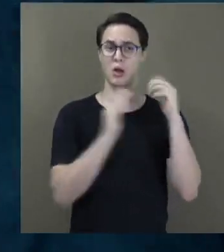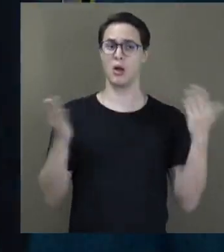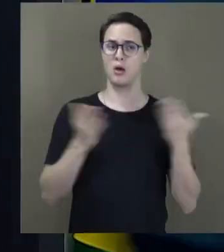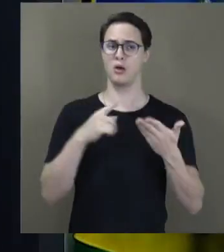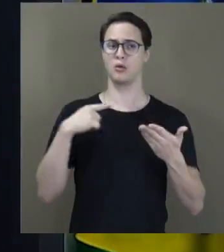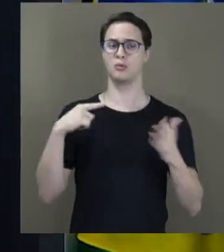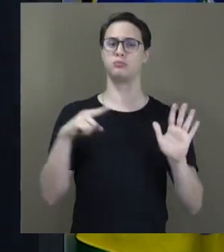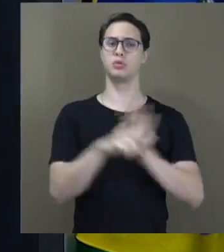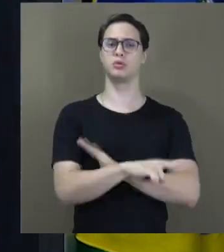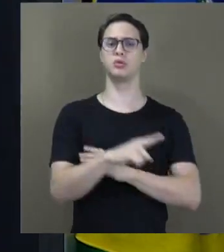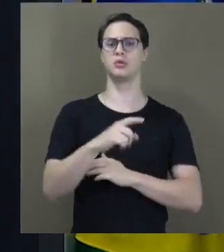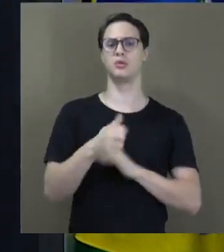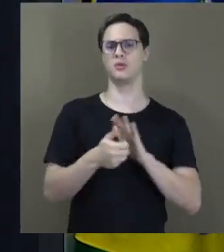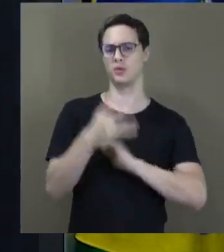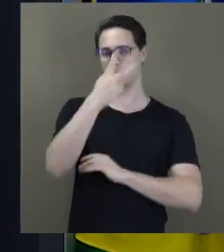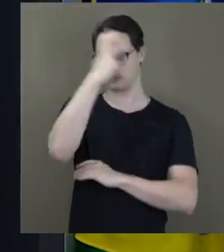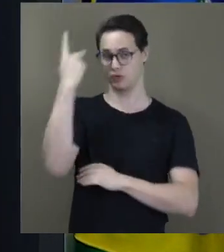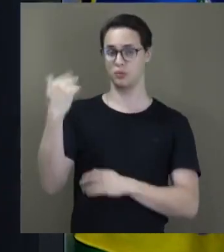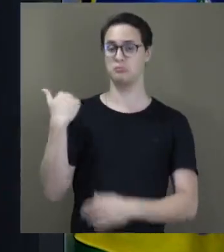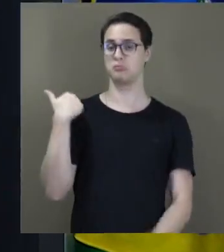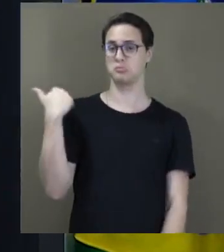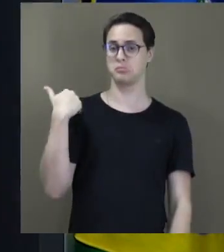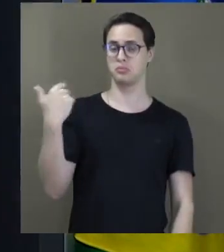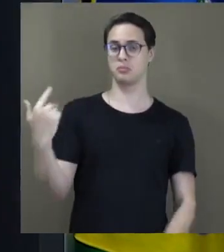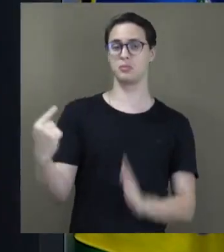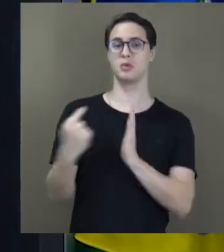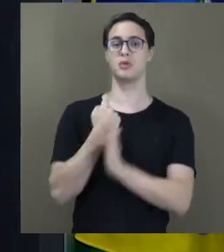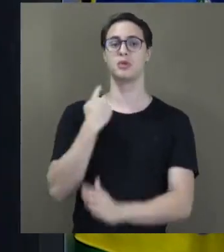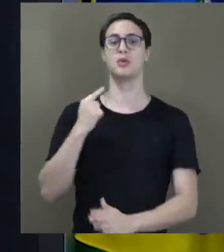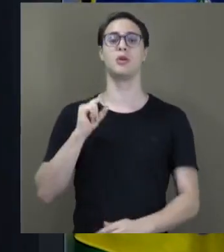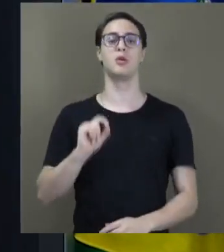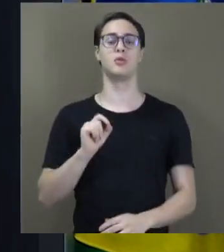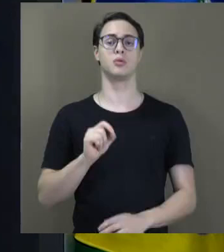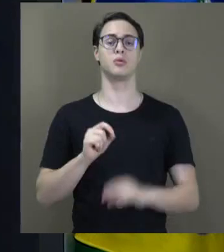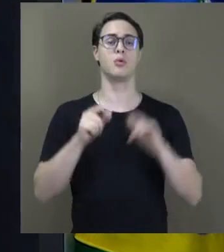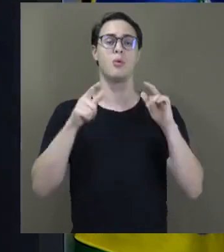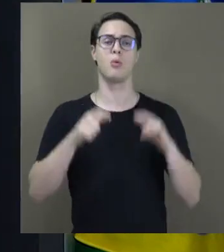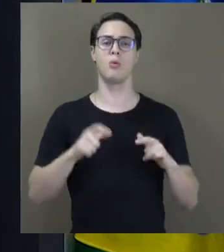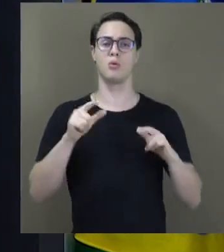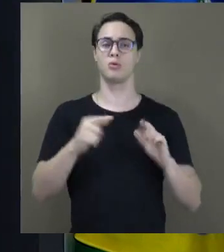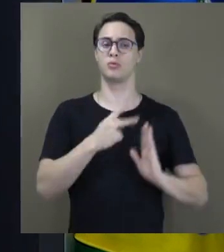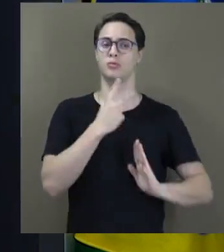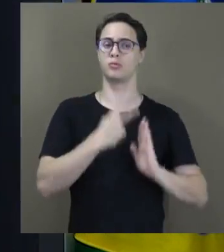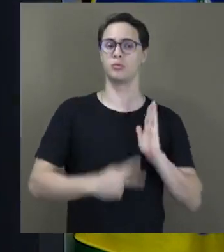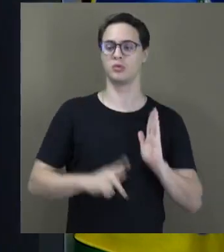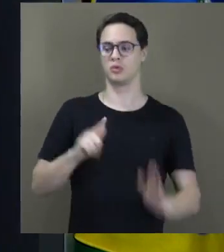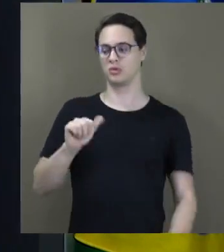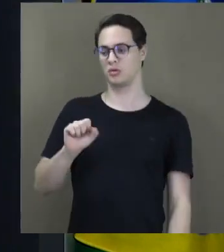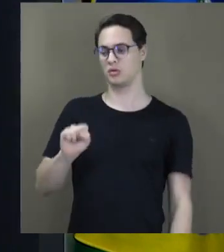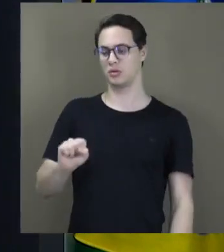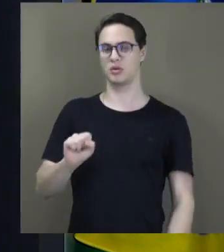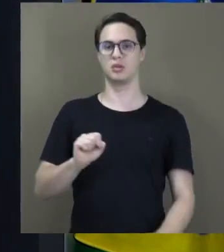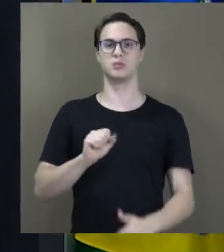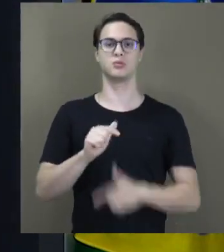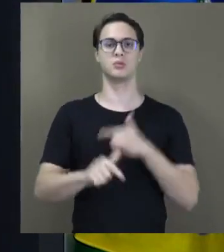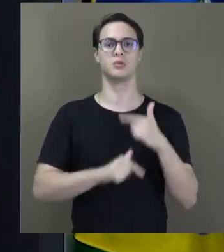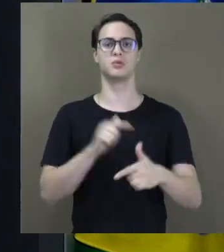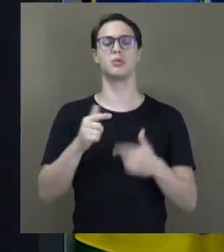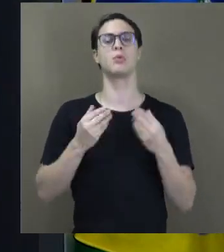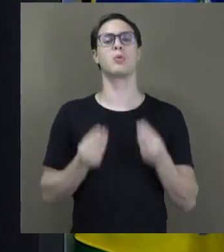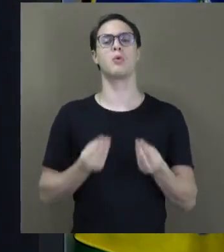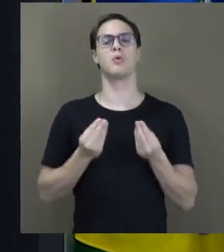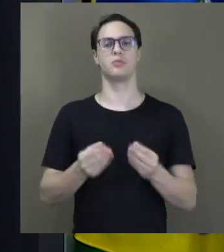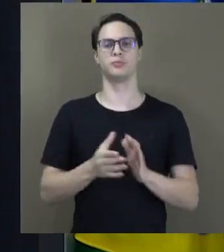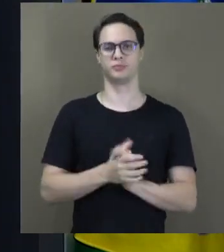ouvido de diversos atores da indústria é, onde o programa do gás para empregar vai gerar empregos?